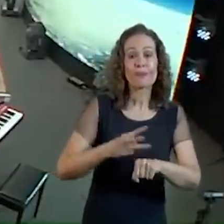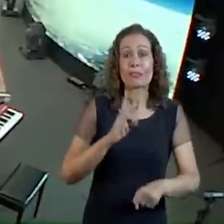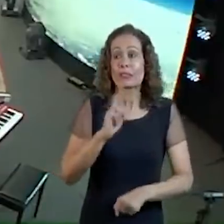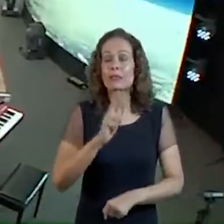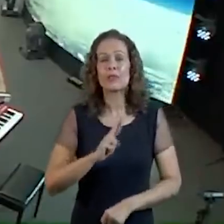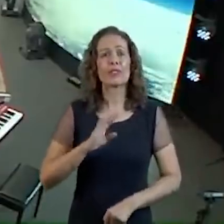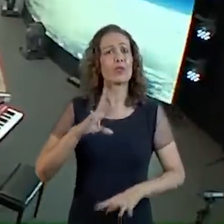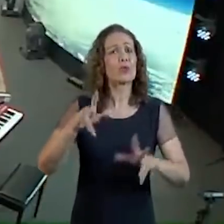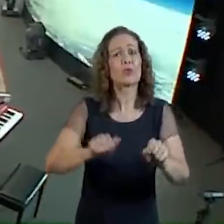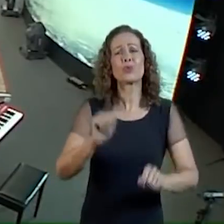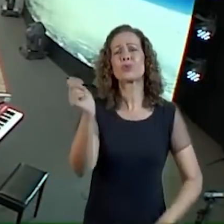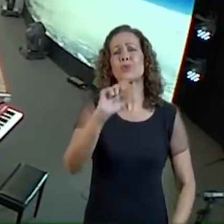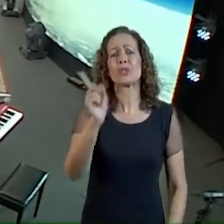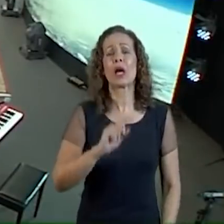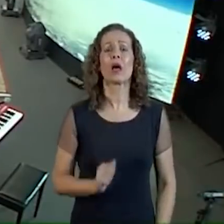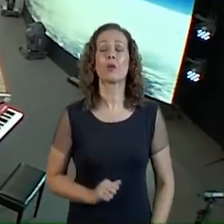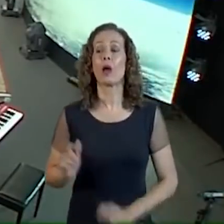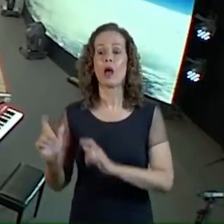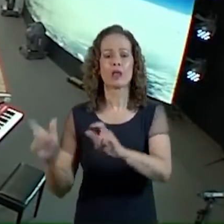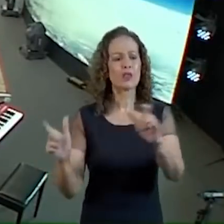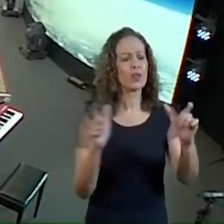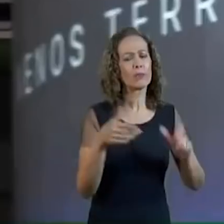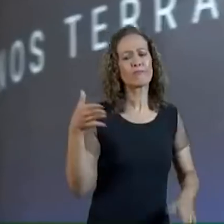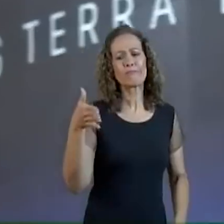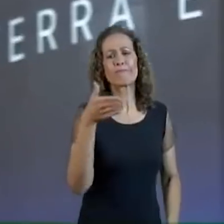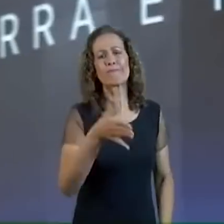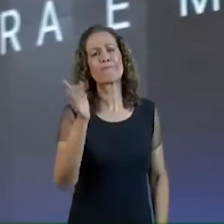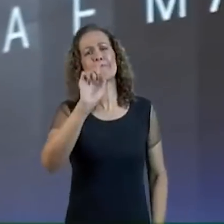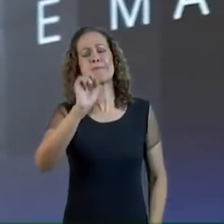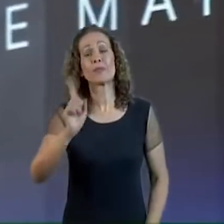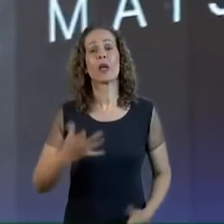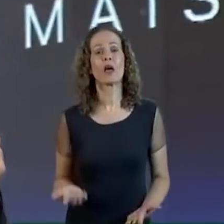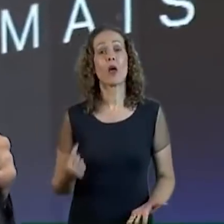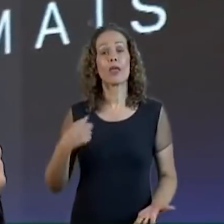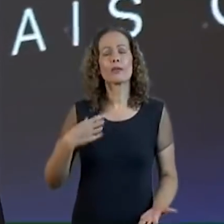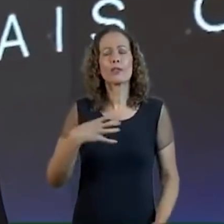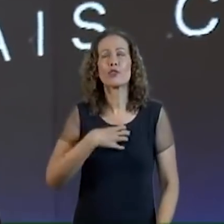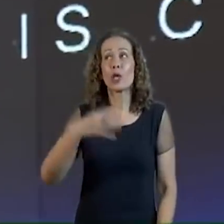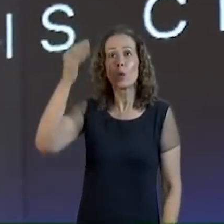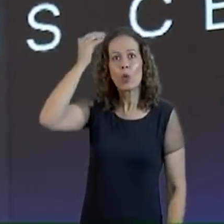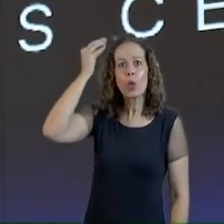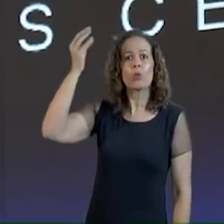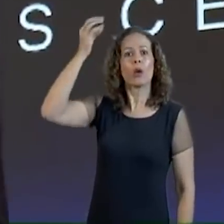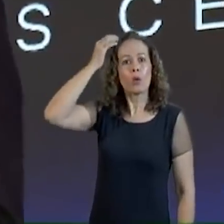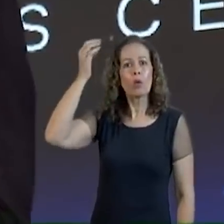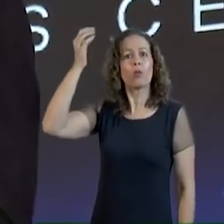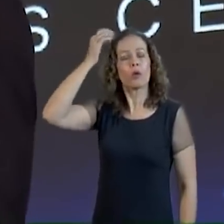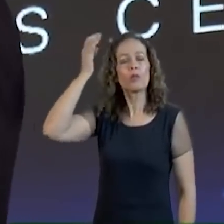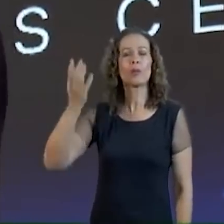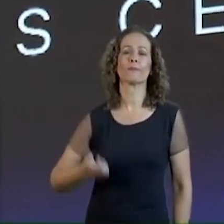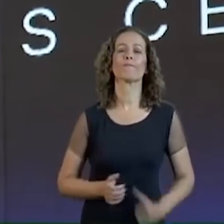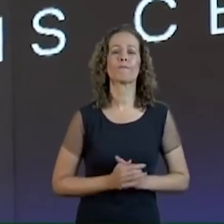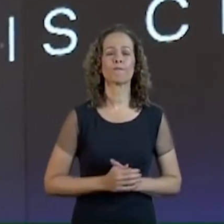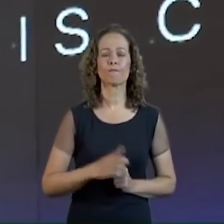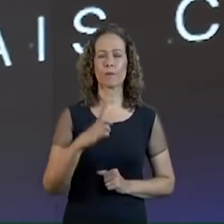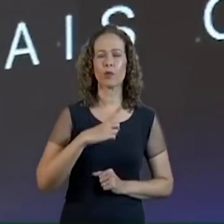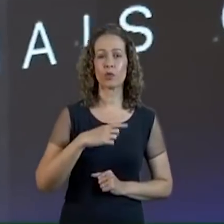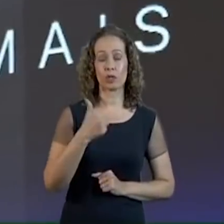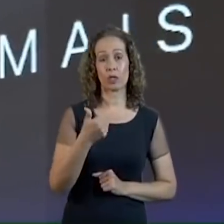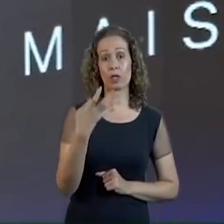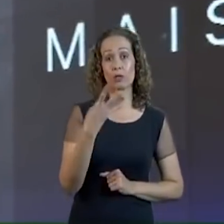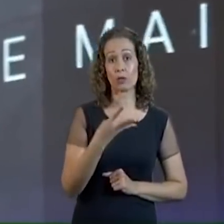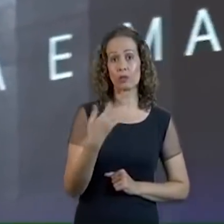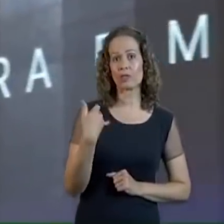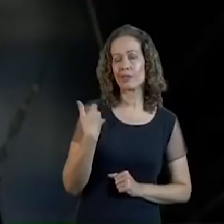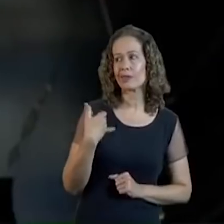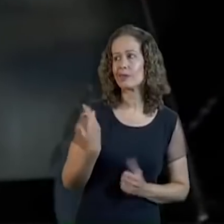A todos os lugares Eu me culpava muito Porque quando a minha mãe morreu Eu tinha 16 anos 14 anos Que eu vi Que eu não tinha mãe Para me